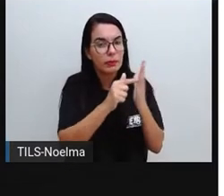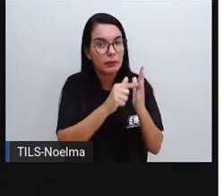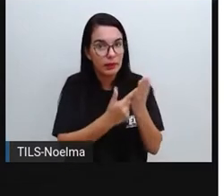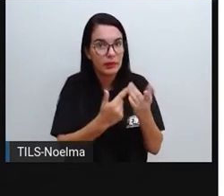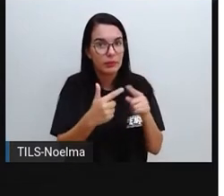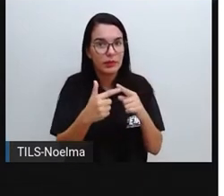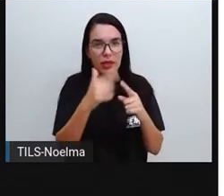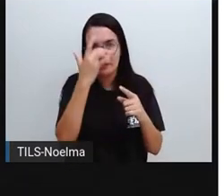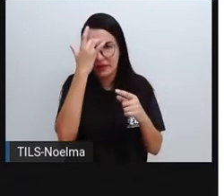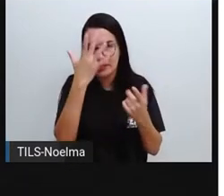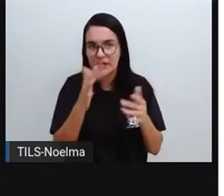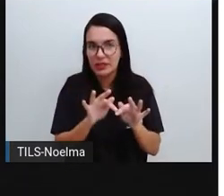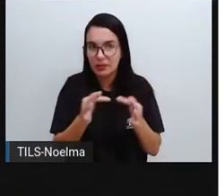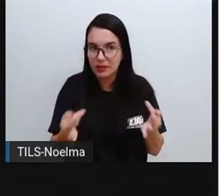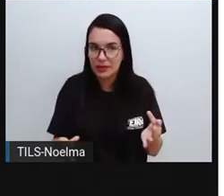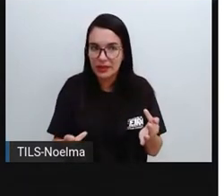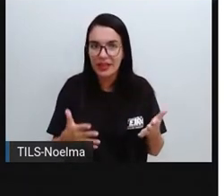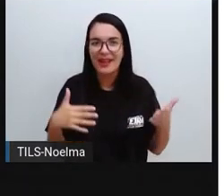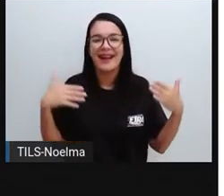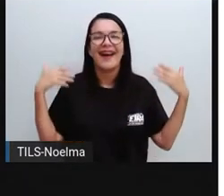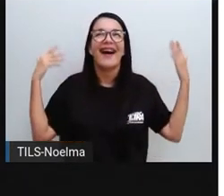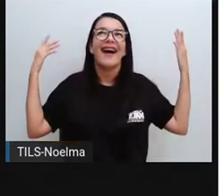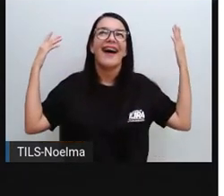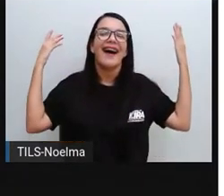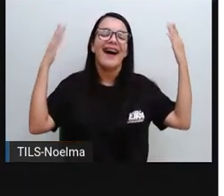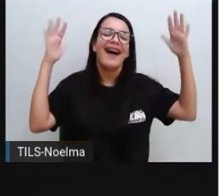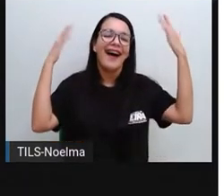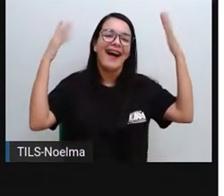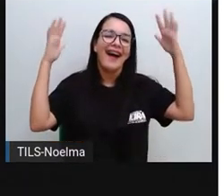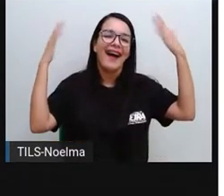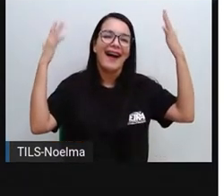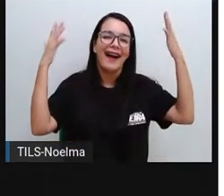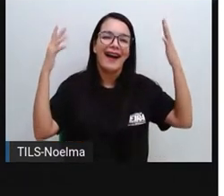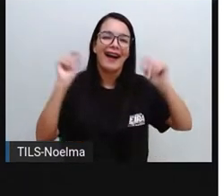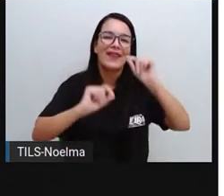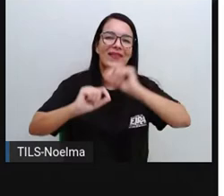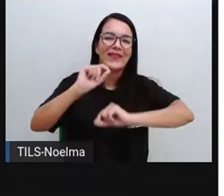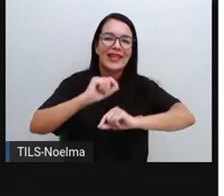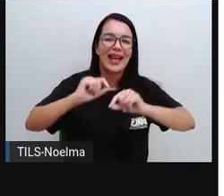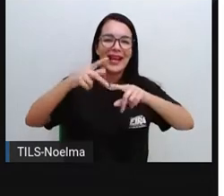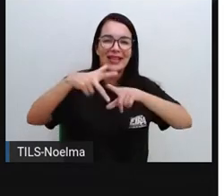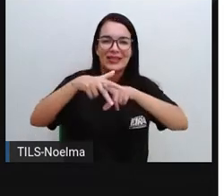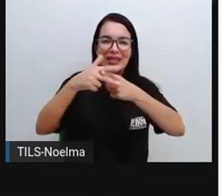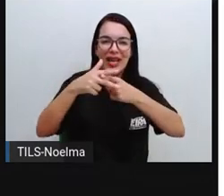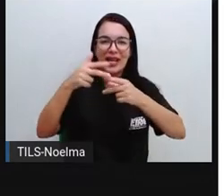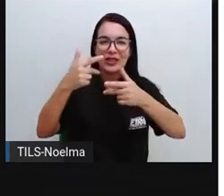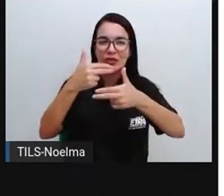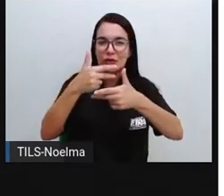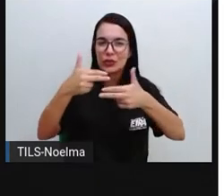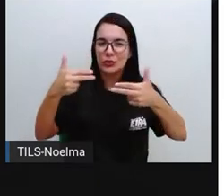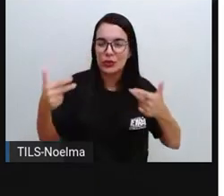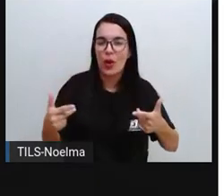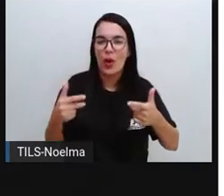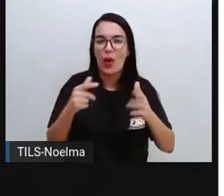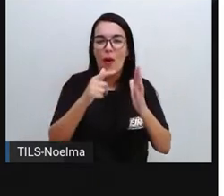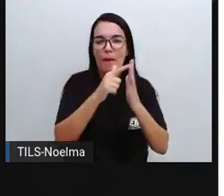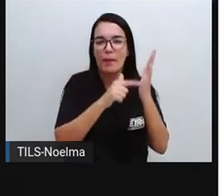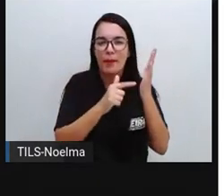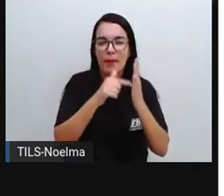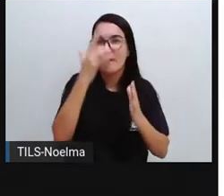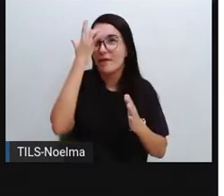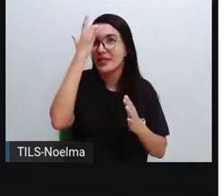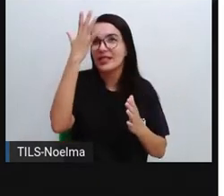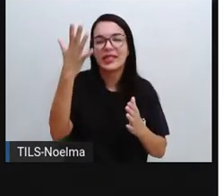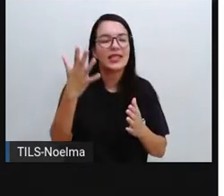simples, né? Felizmente, os instrumentos de cálculo, eles facilitam a vida do homem desde a